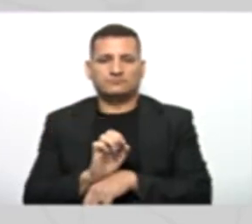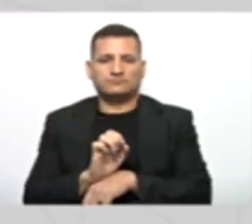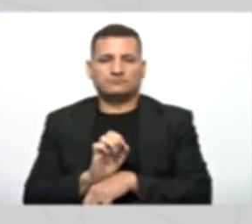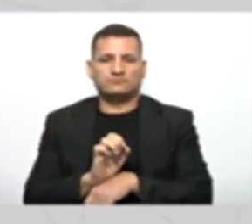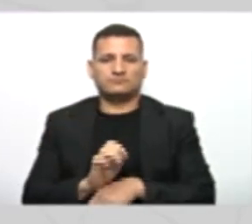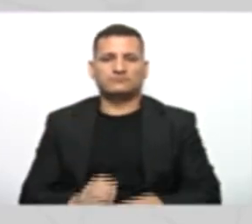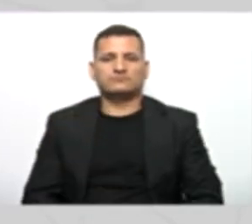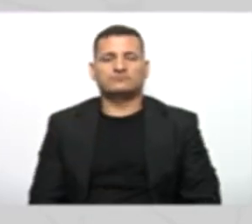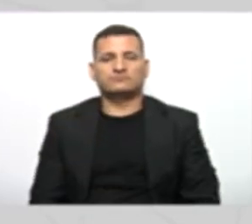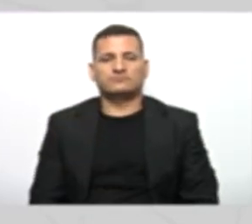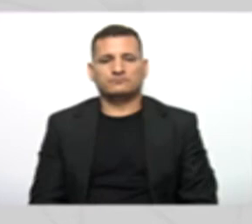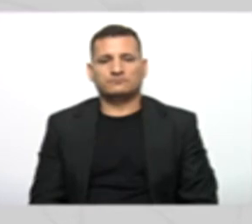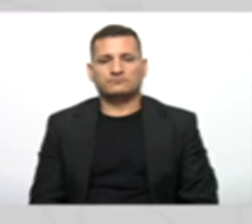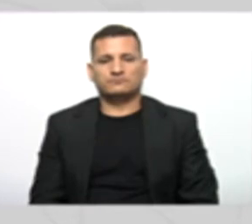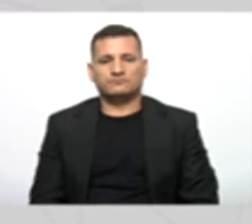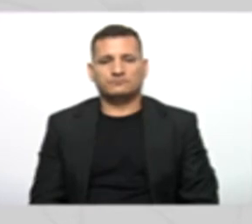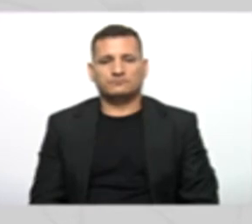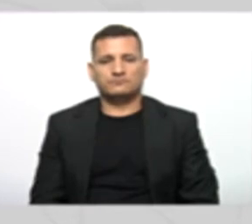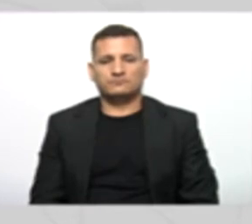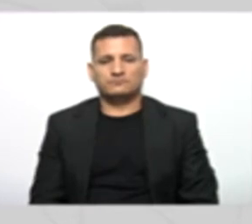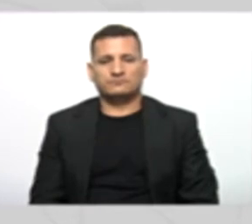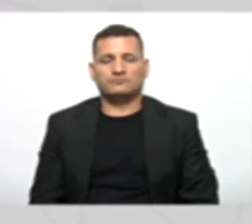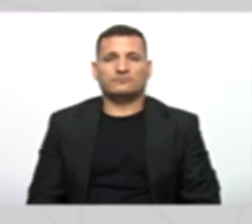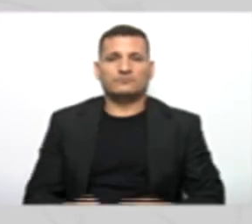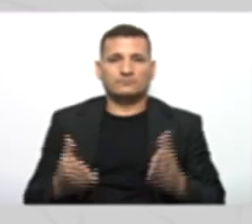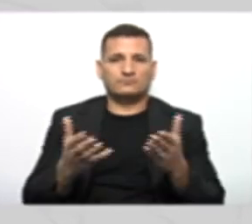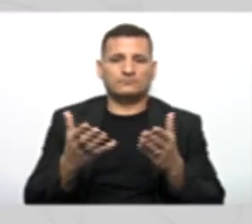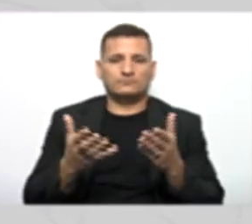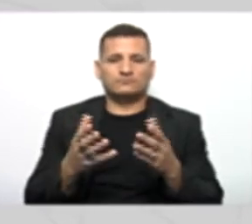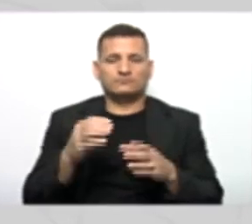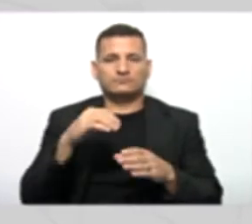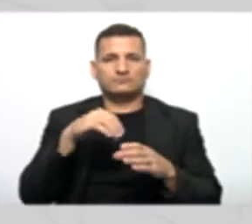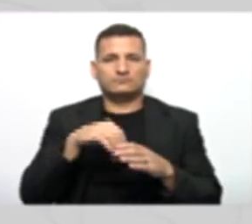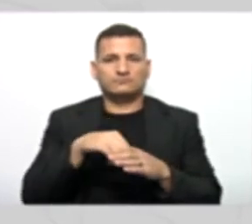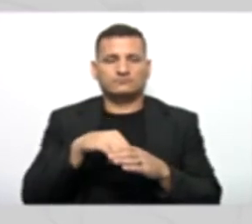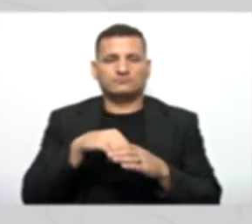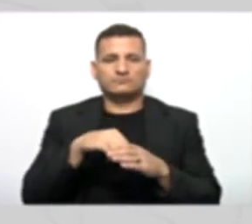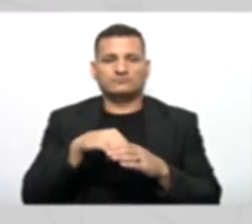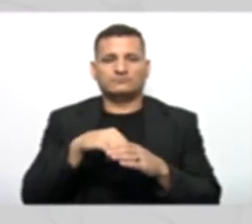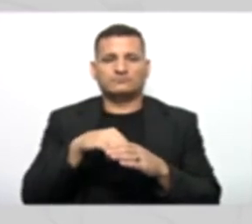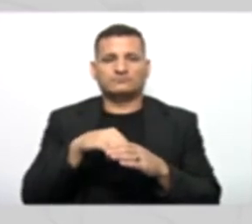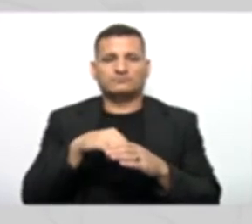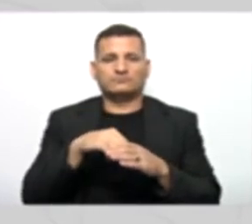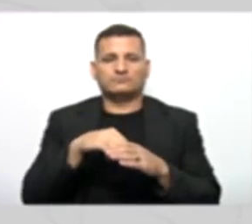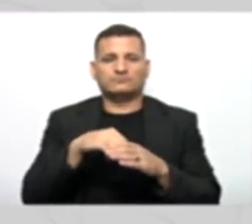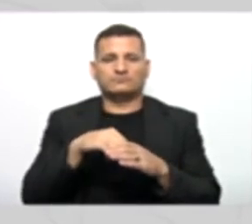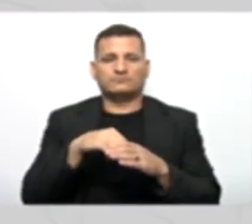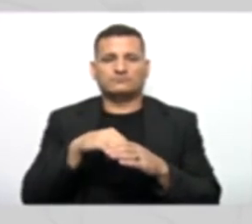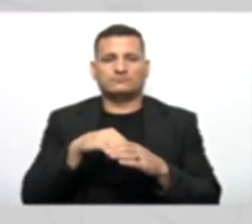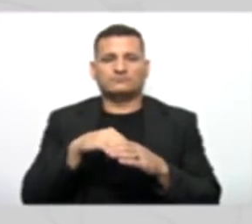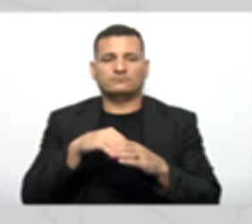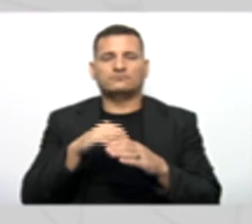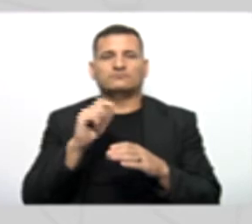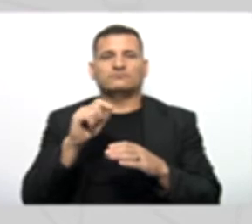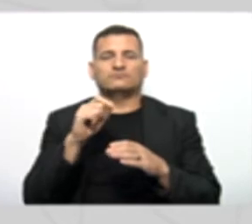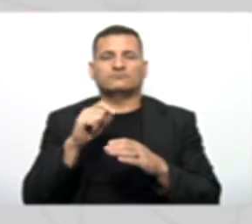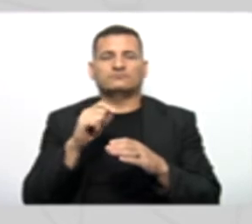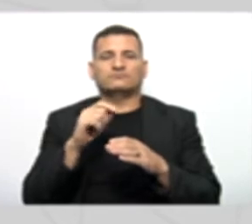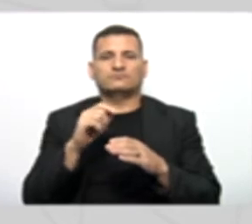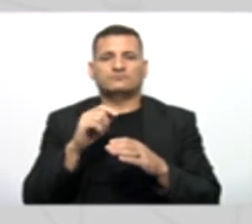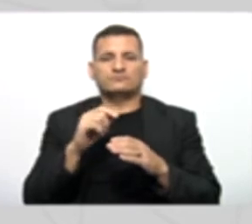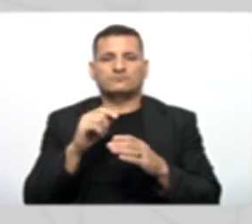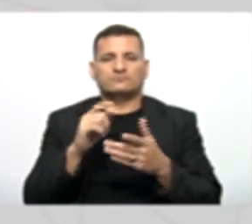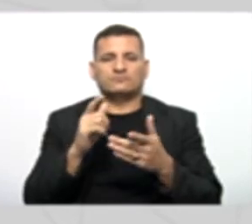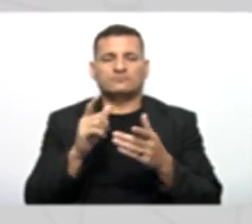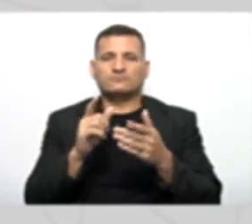fácil De identificar Agora dentro Do método Construtor Tem que lembrar A gente precisa Falar para a classe Pessoa Criar